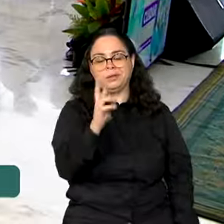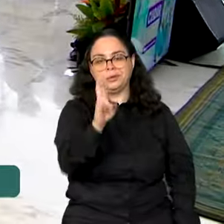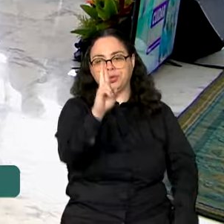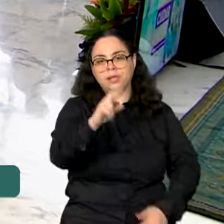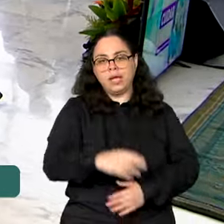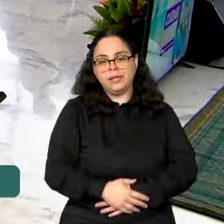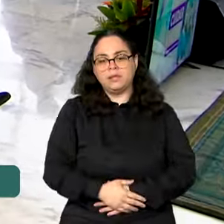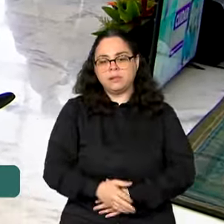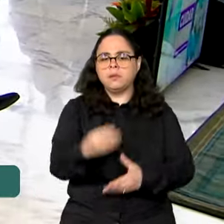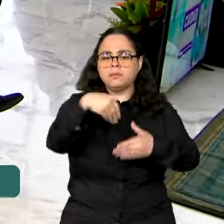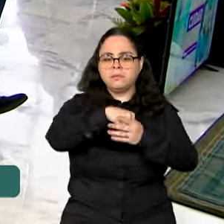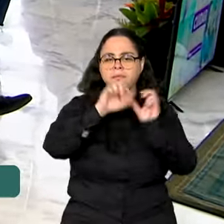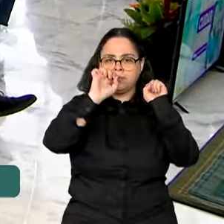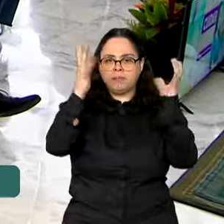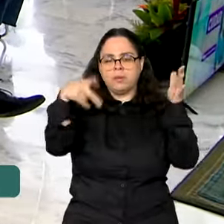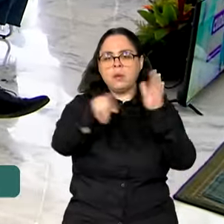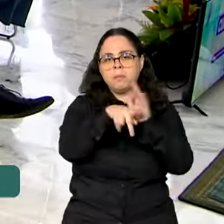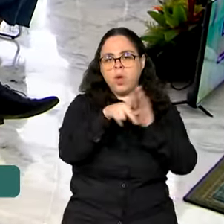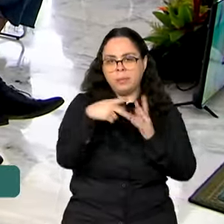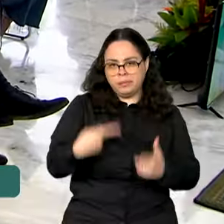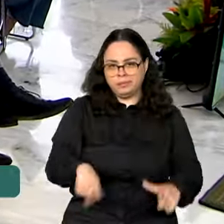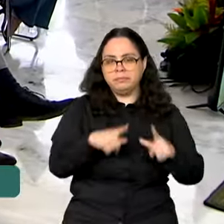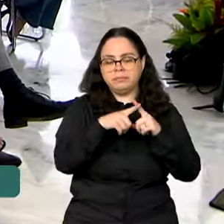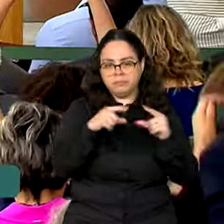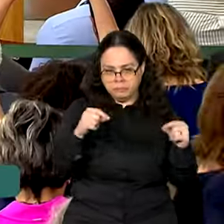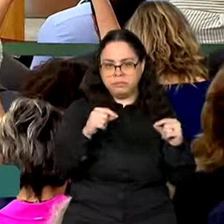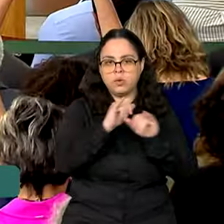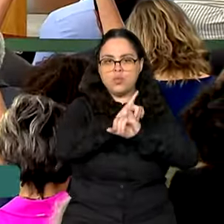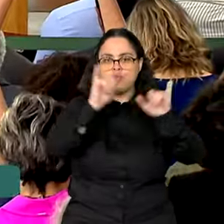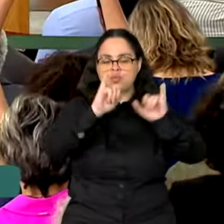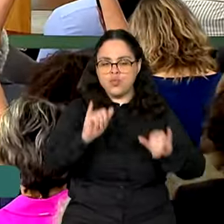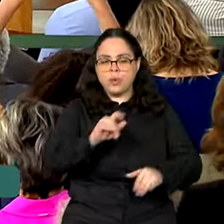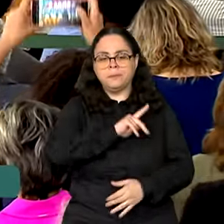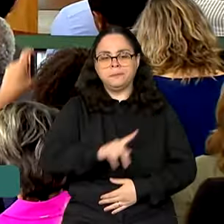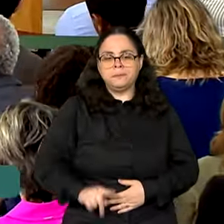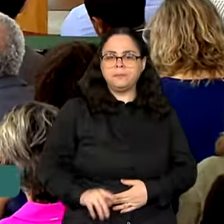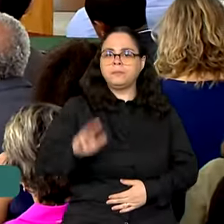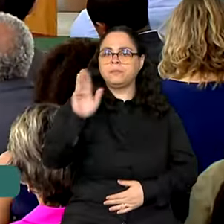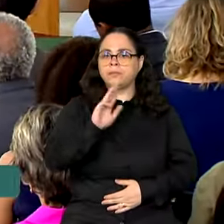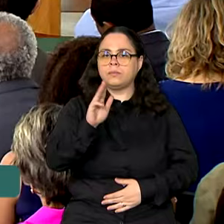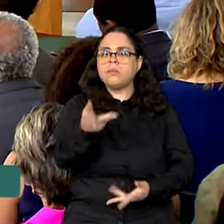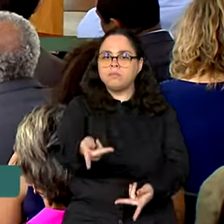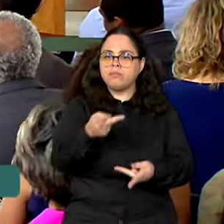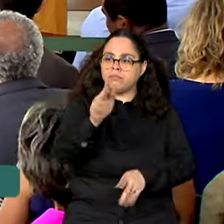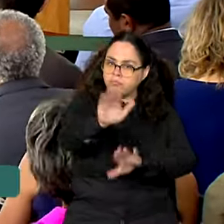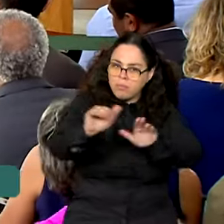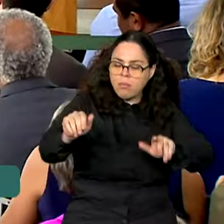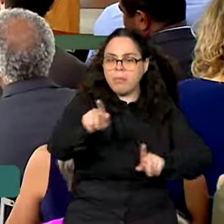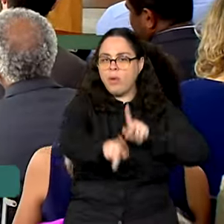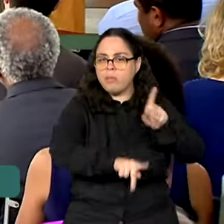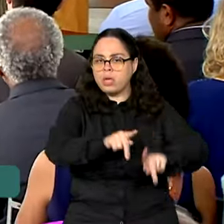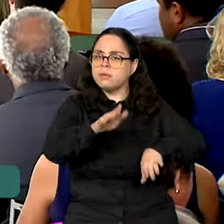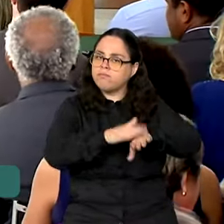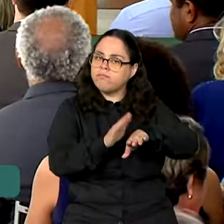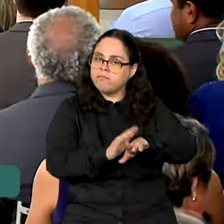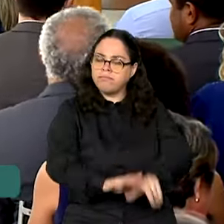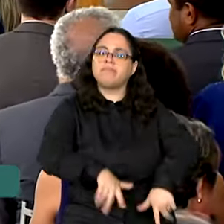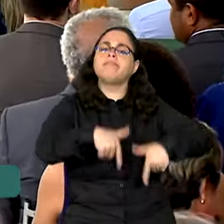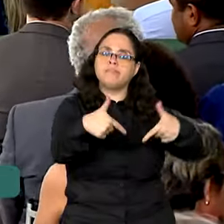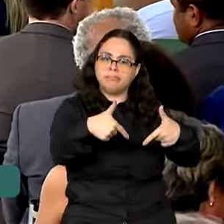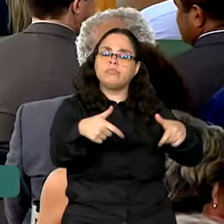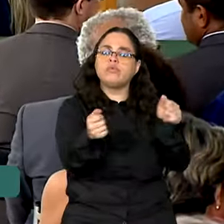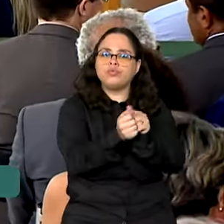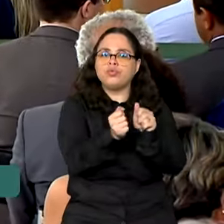No evento de anúncio no Palácio do Planalto, em Brasília, o presidente Lula conclamou à população a fazer sua parte